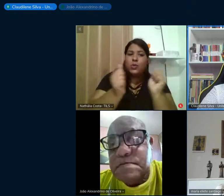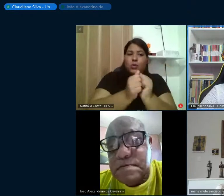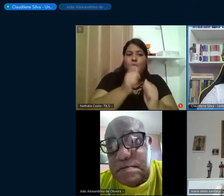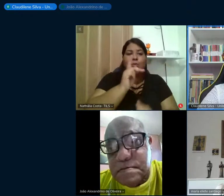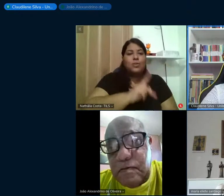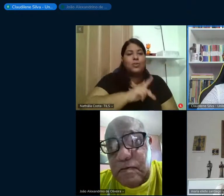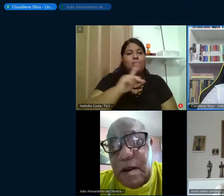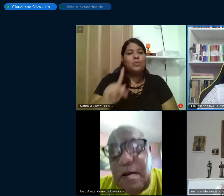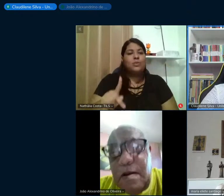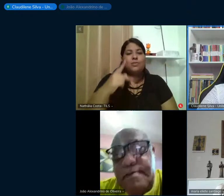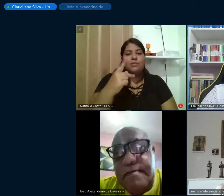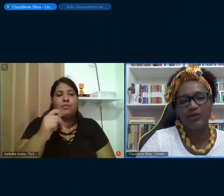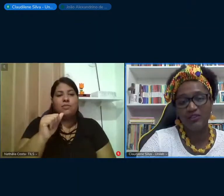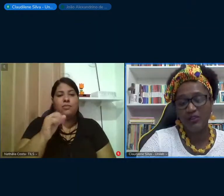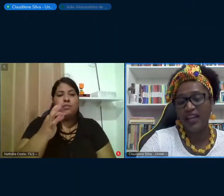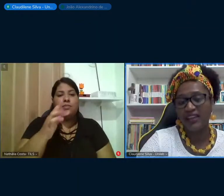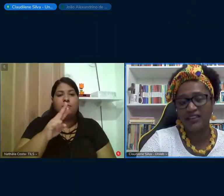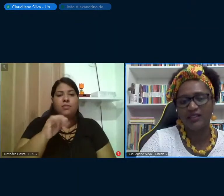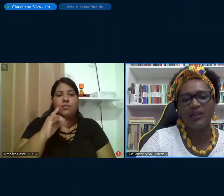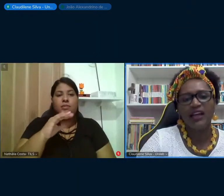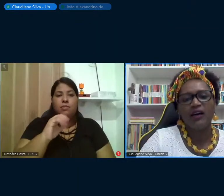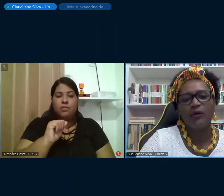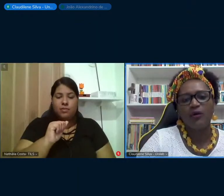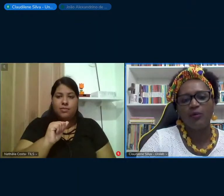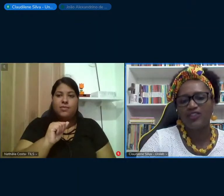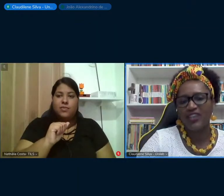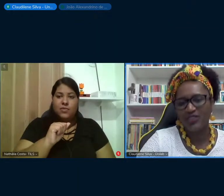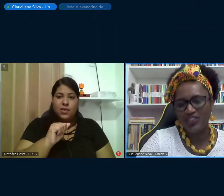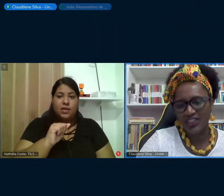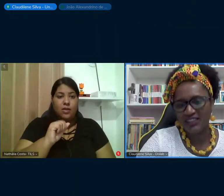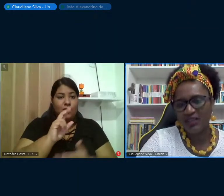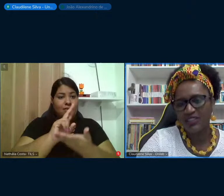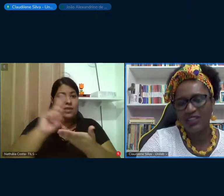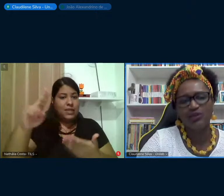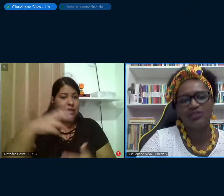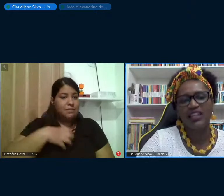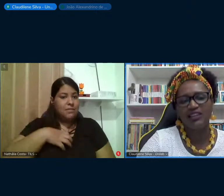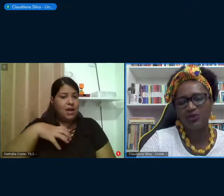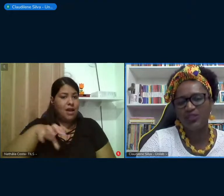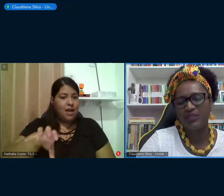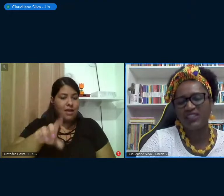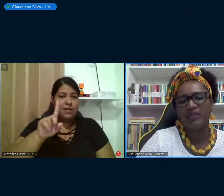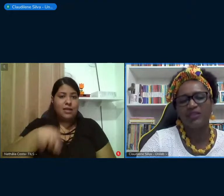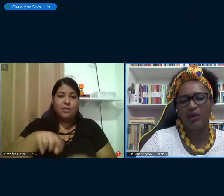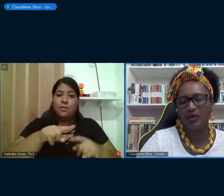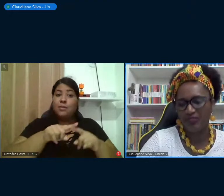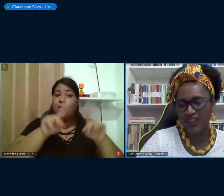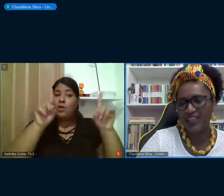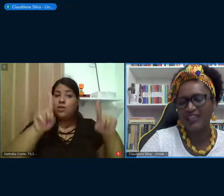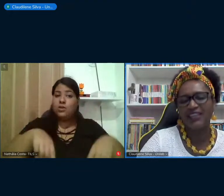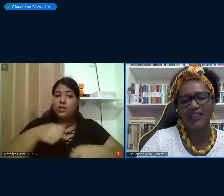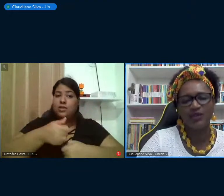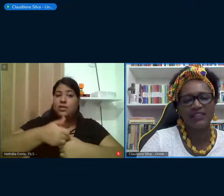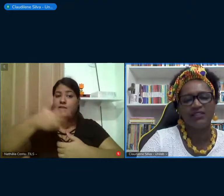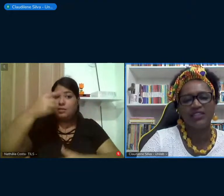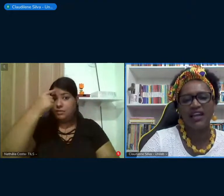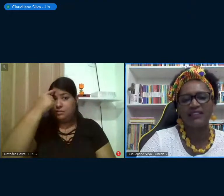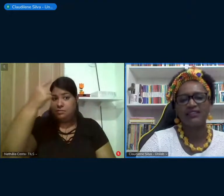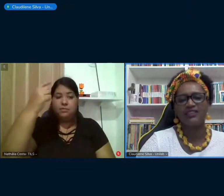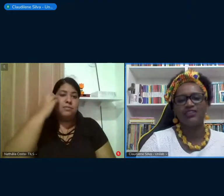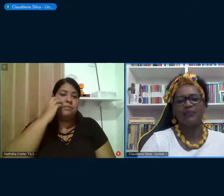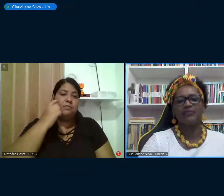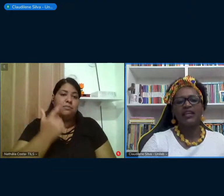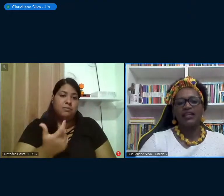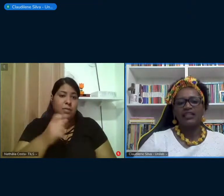Patrícia Pena, do UFPE Baiano, o projeto de extensão Círculos de Leitura Pensamento Paulo Freire e Educação